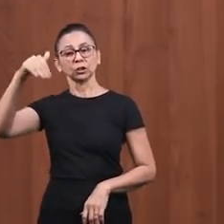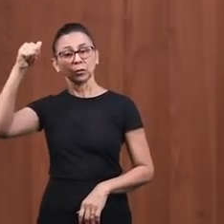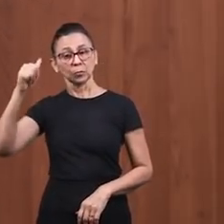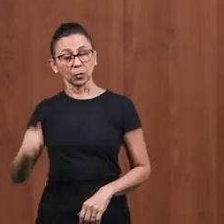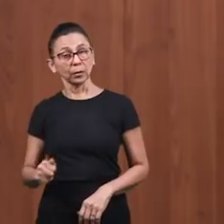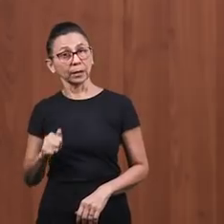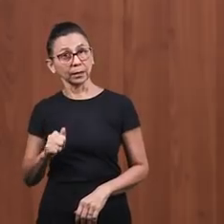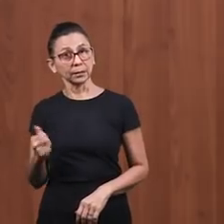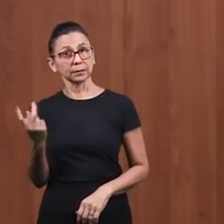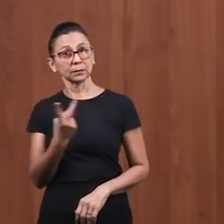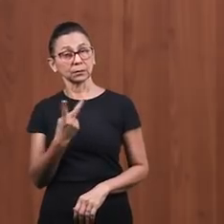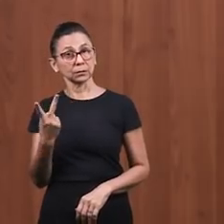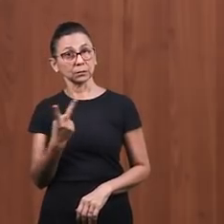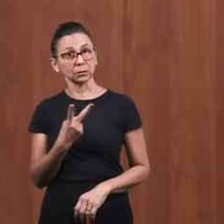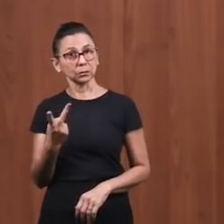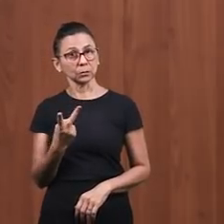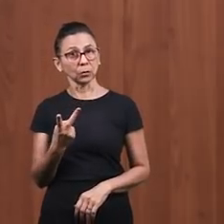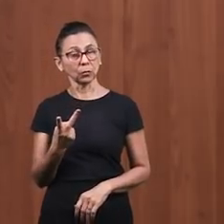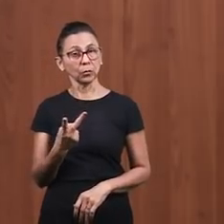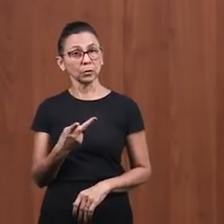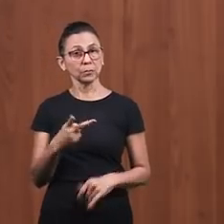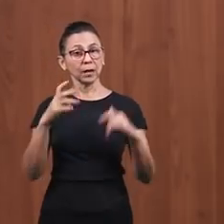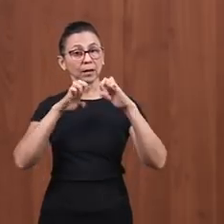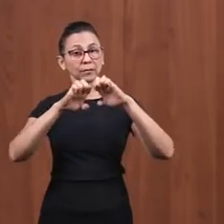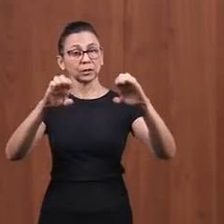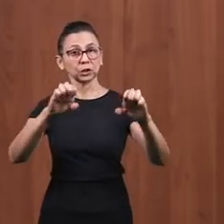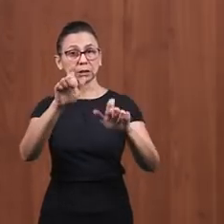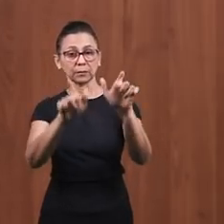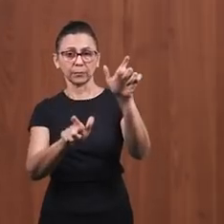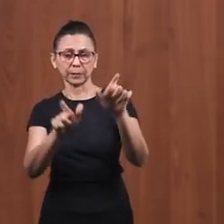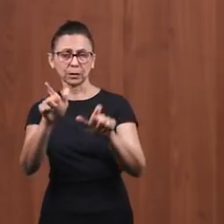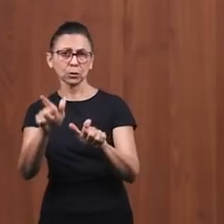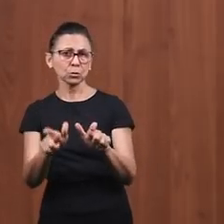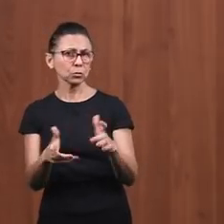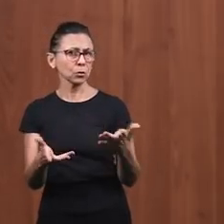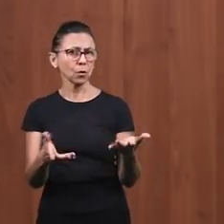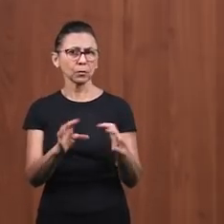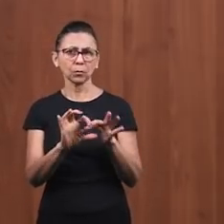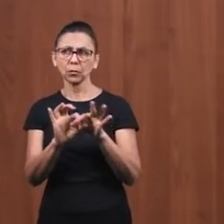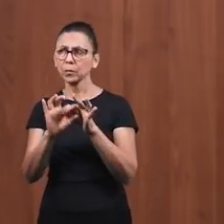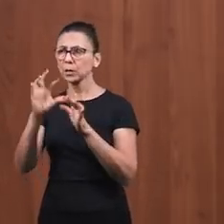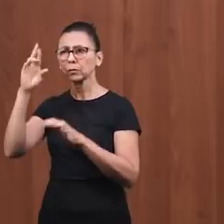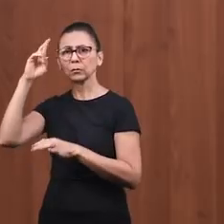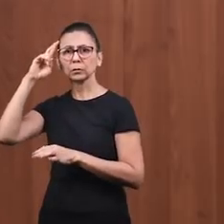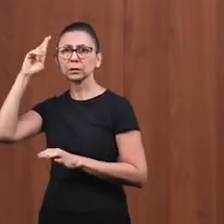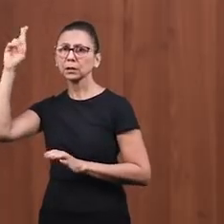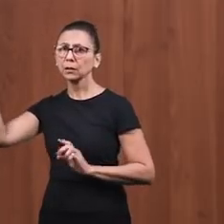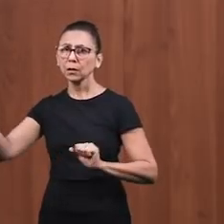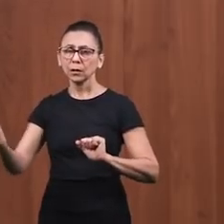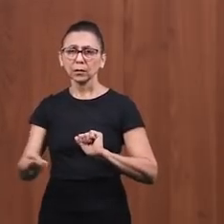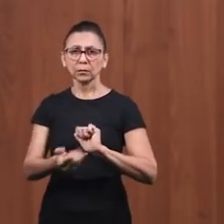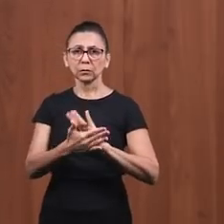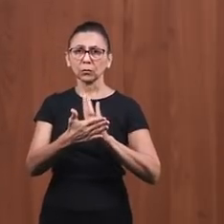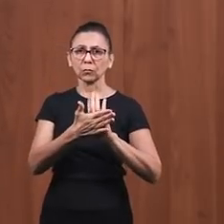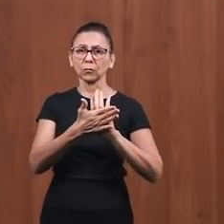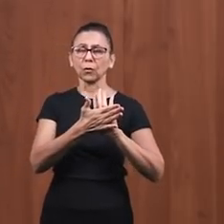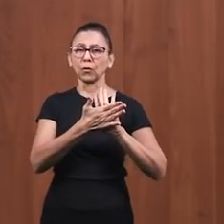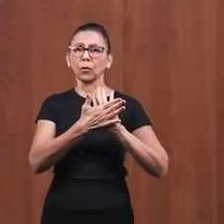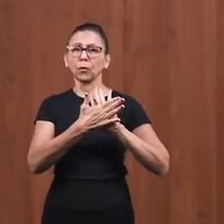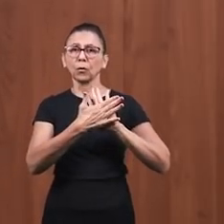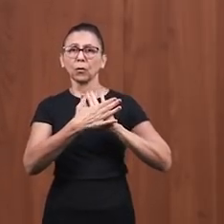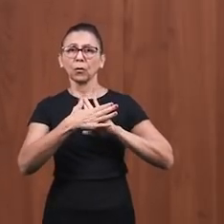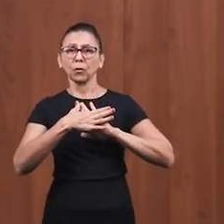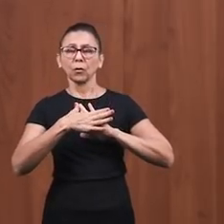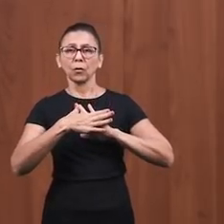para levar o povo a comunhão com o Senhor. A oferecer sacrifícios, louvor para ensinar a lei.